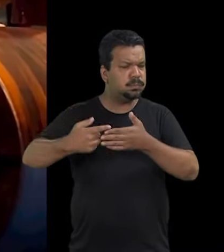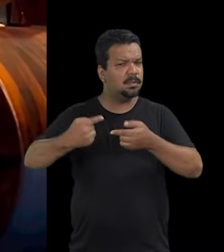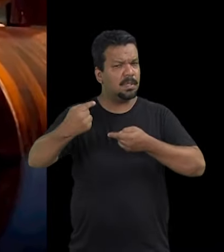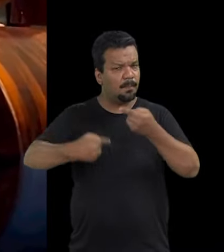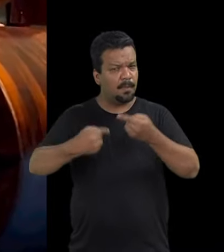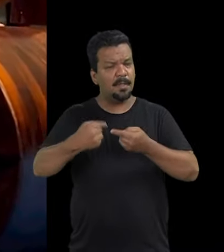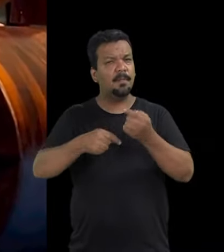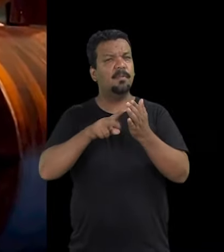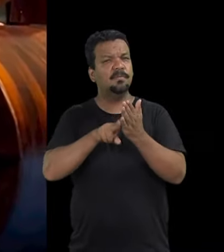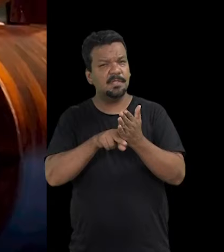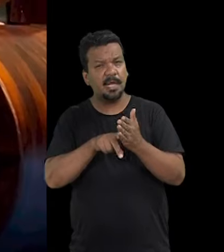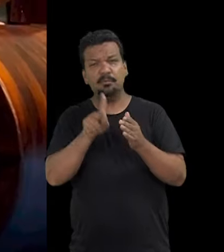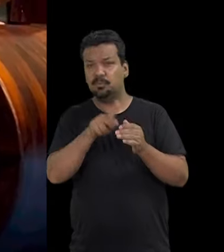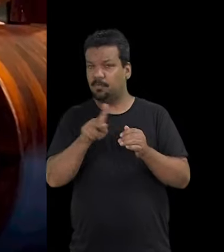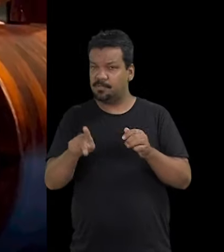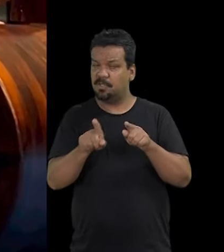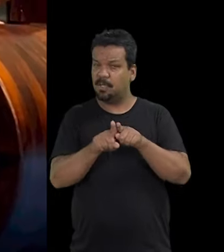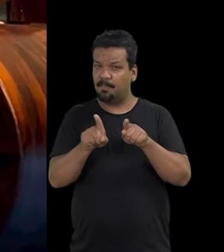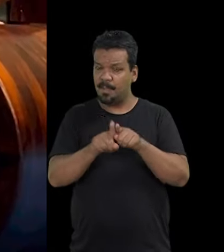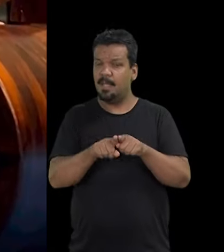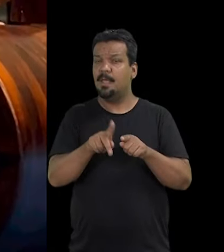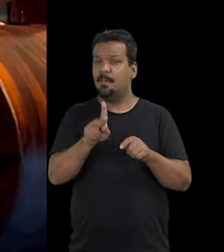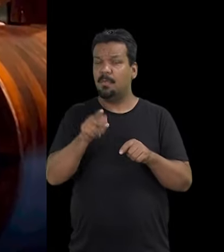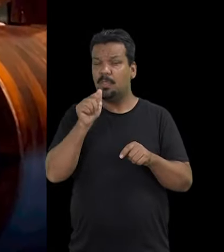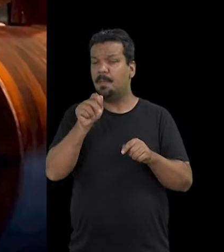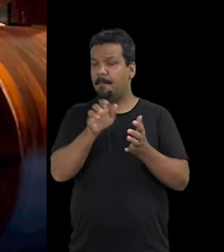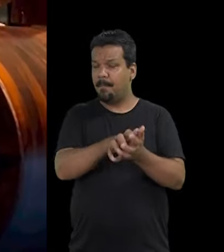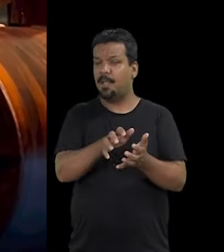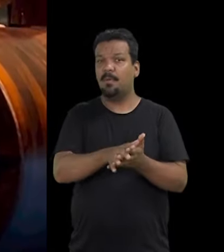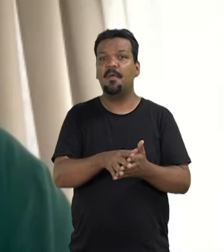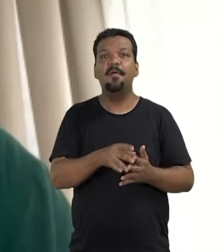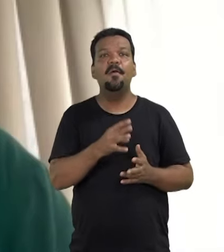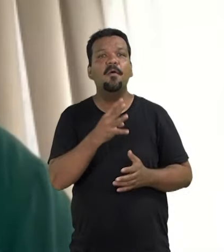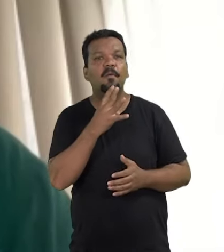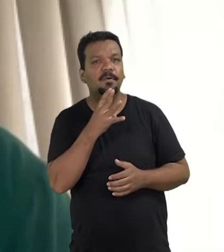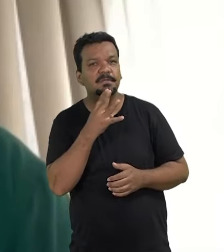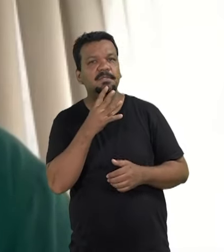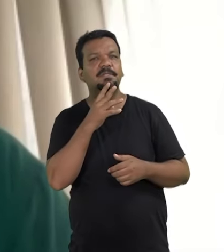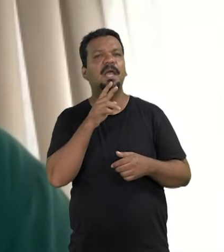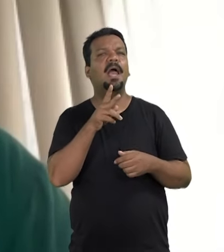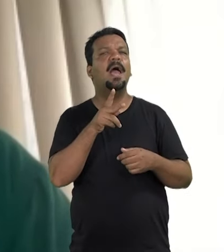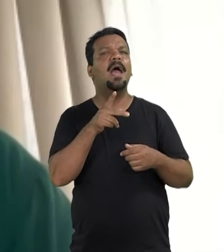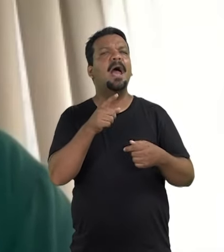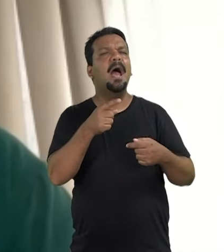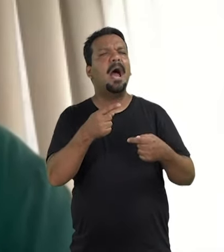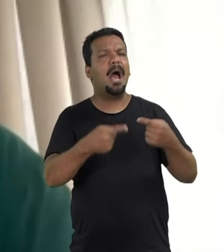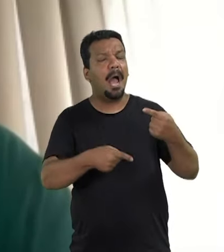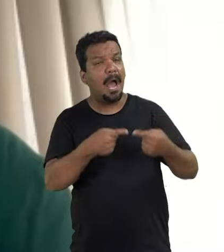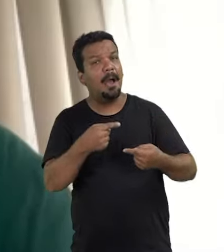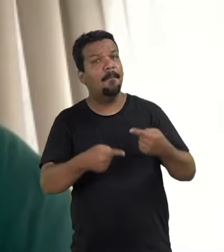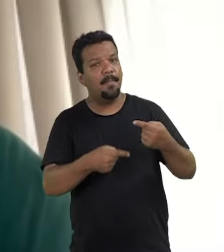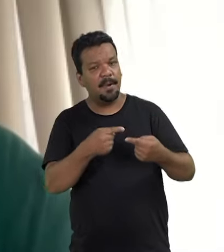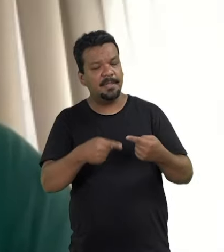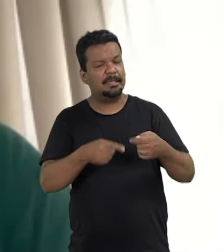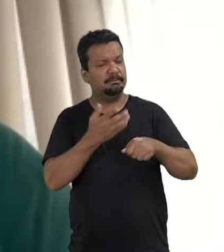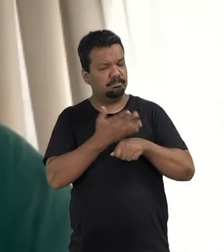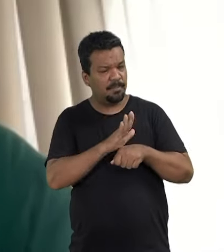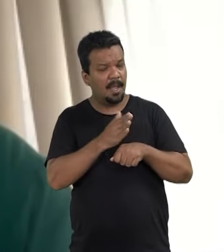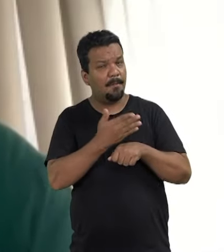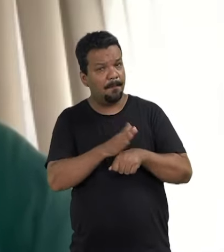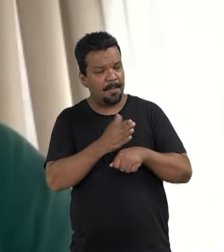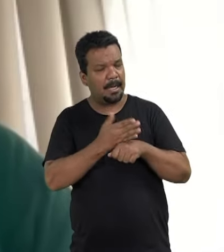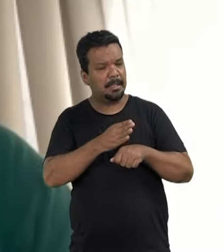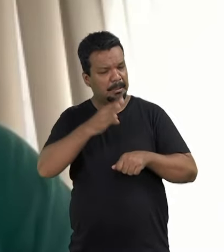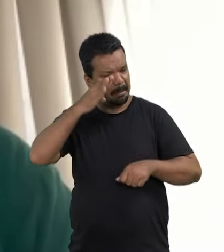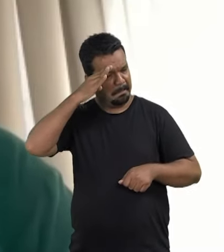política através do sindicato dos professores e professoras de Pernambuco. Eu conheci a política de forma mais efetiva na